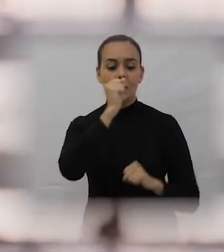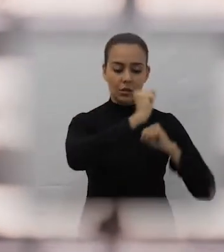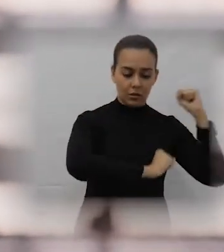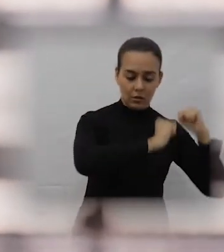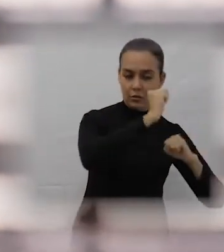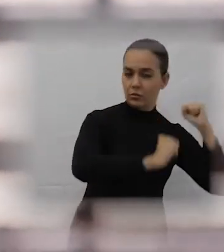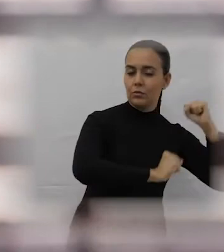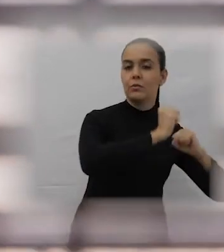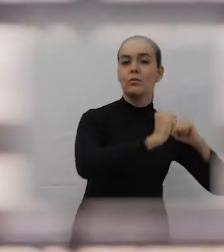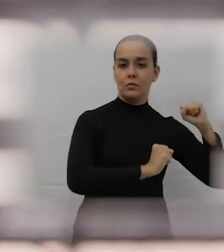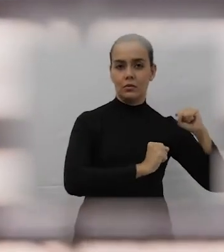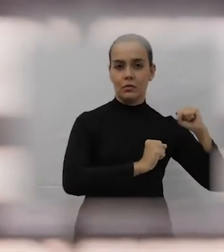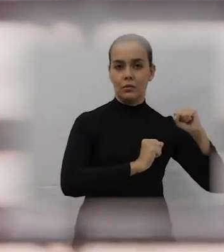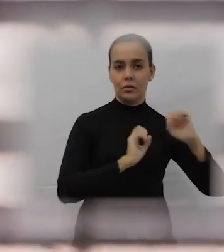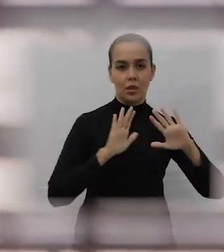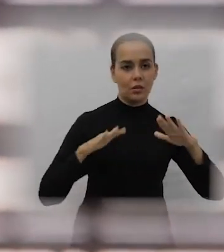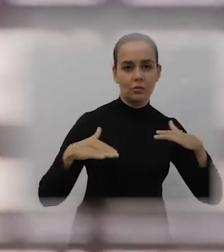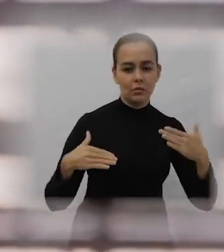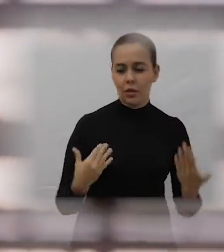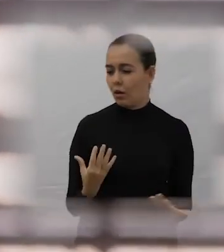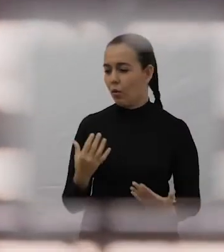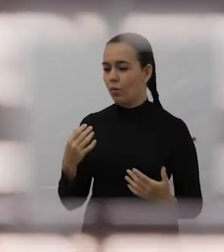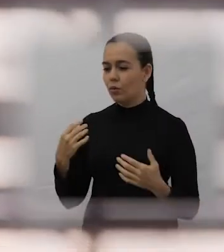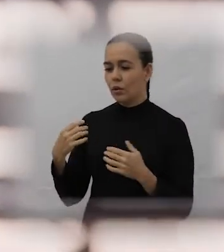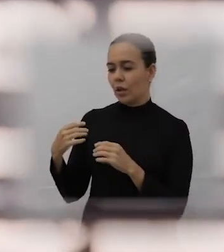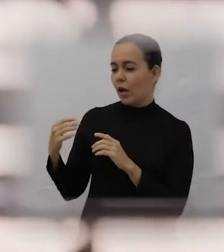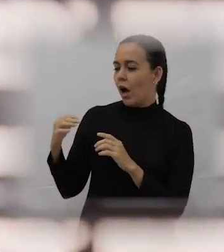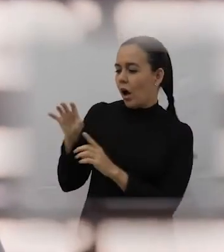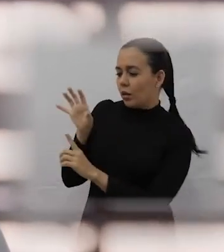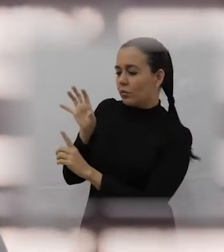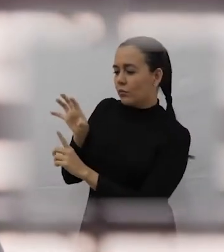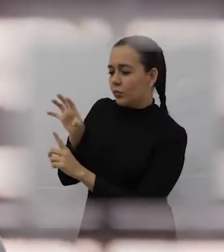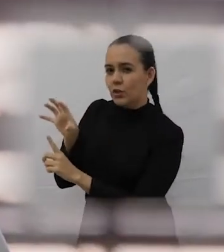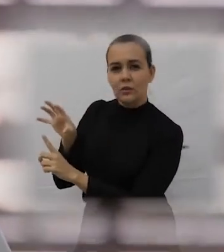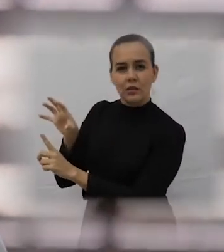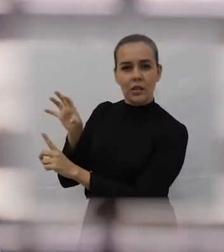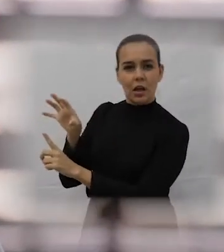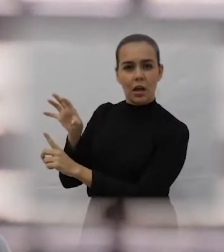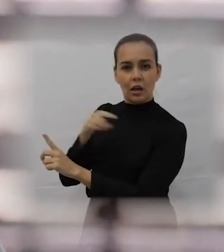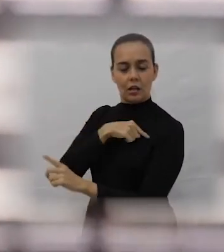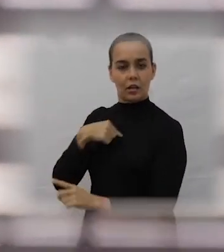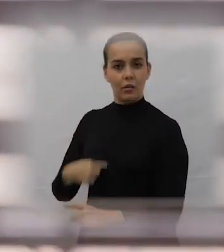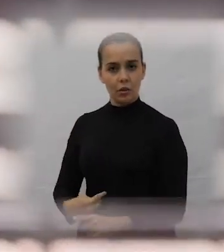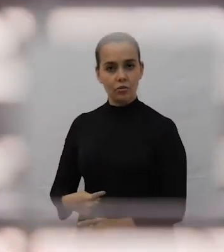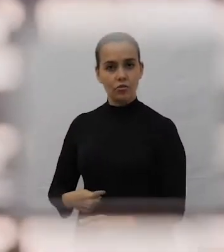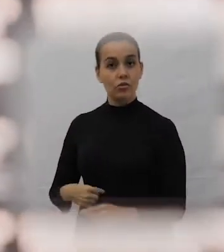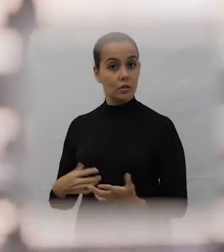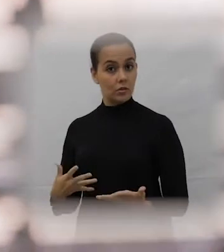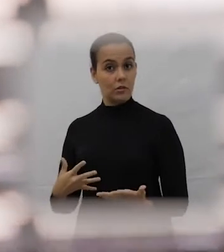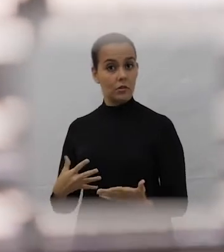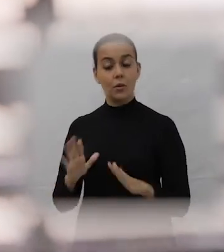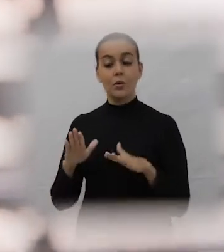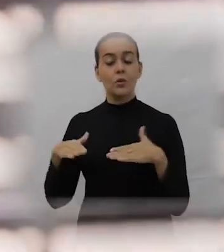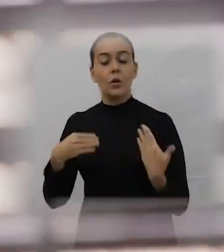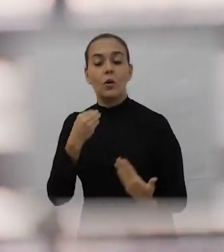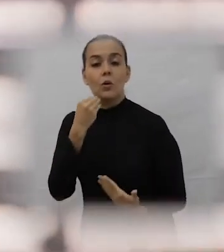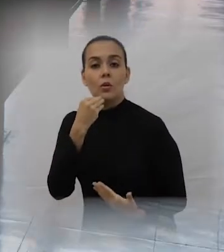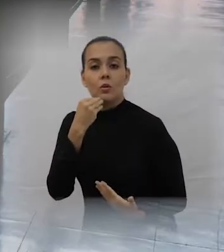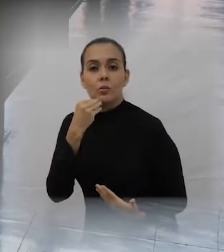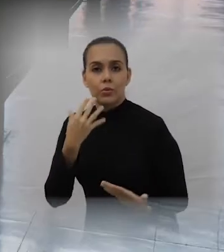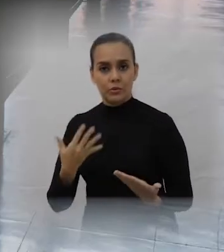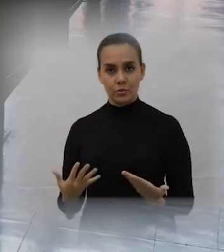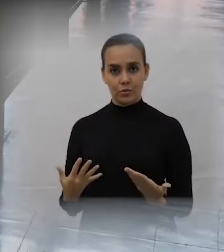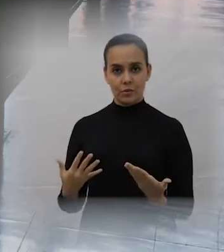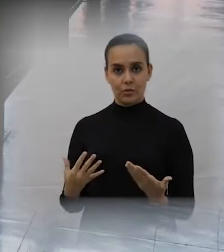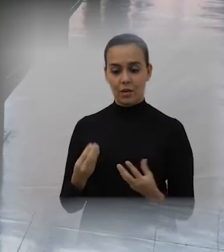China e invadiram. A guerra mais famosa é a do ópio, mas não é a única. Ao longo do século XIX, início do XX, houve um conjunto grande de guerras.